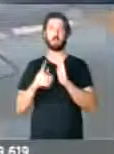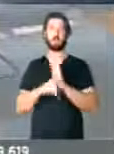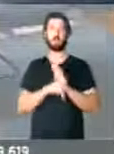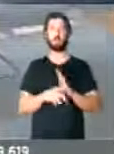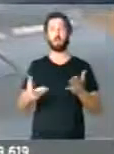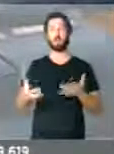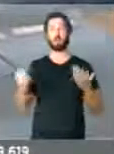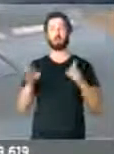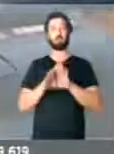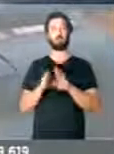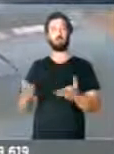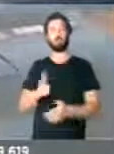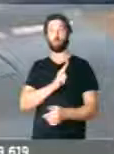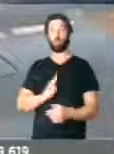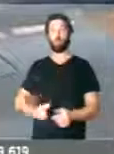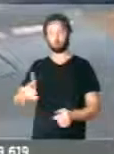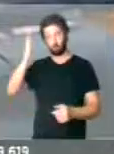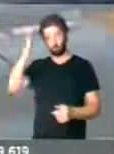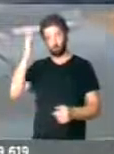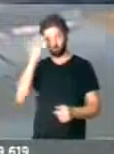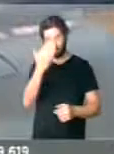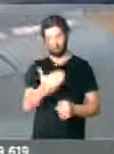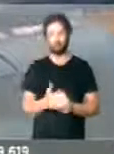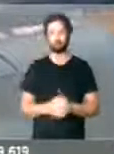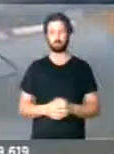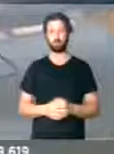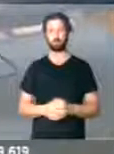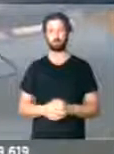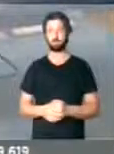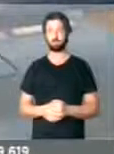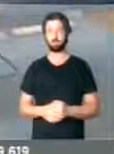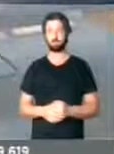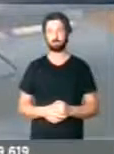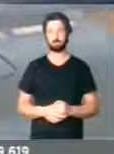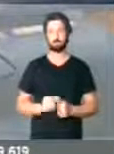desmontado pelo atual governo Tênis. Muito obrigado. Obrigado, deputado. Deputado Roberto Lucena, V. Exª tem...